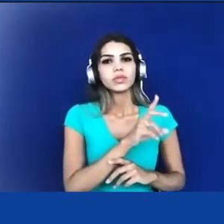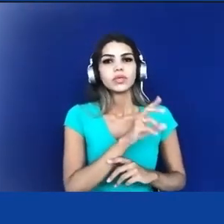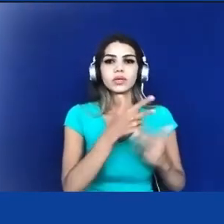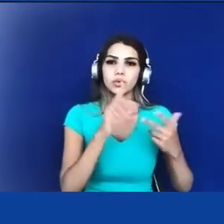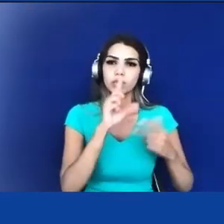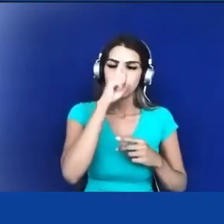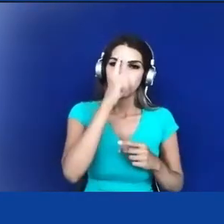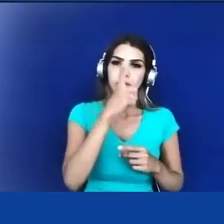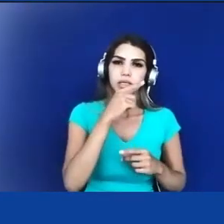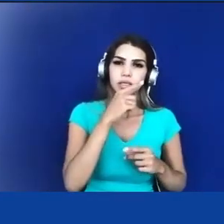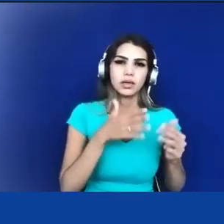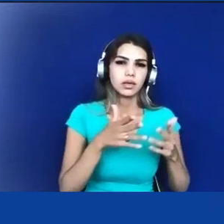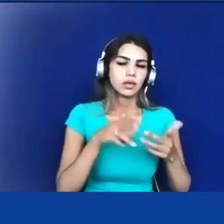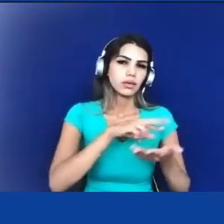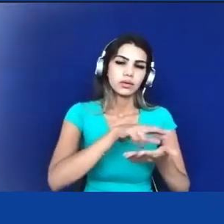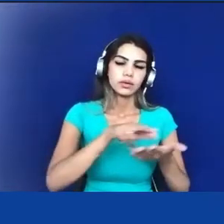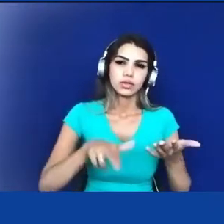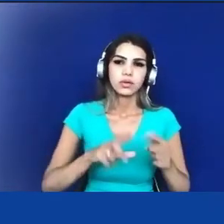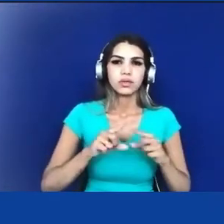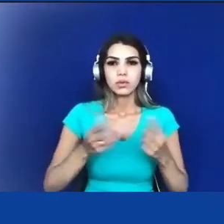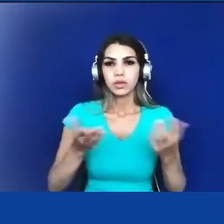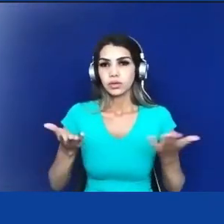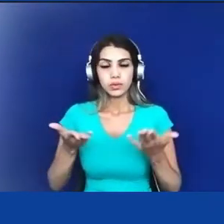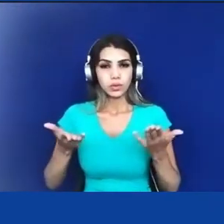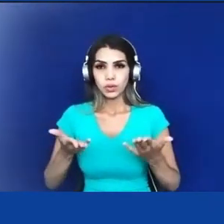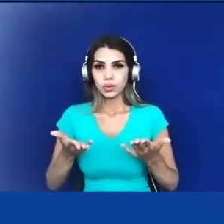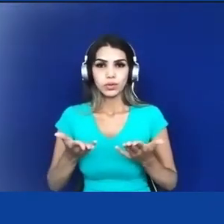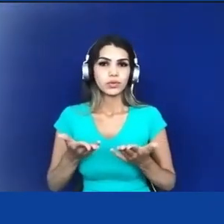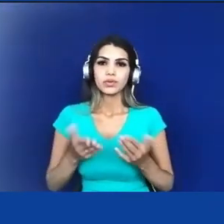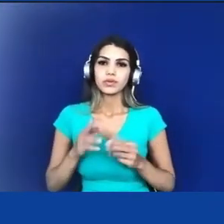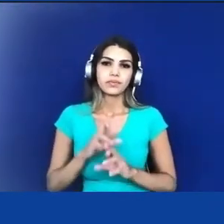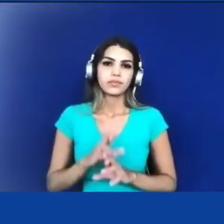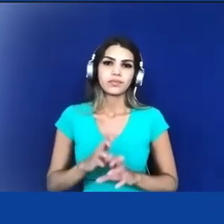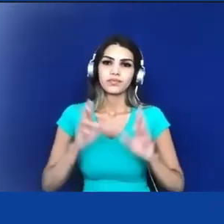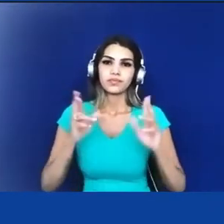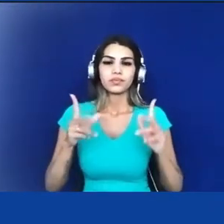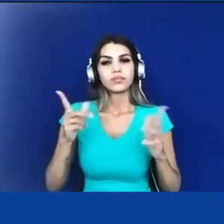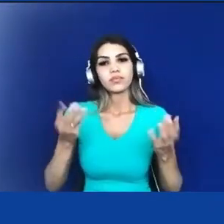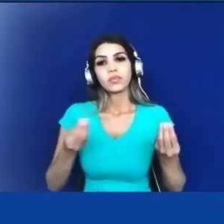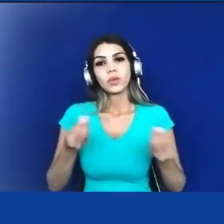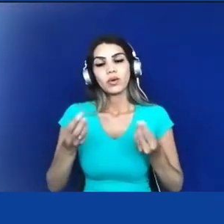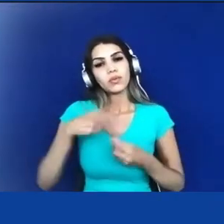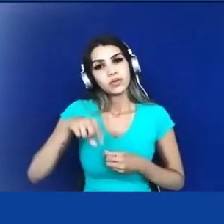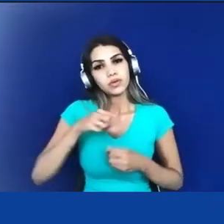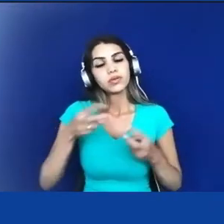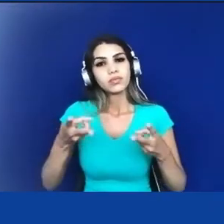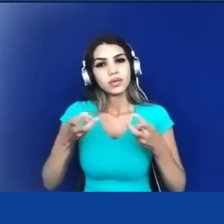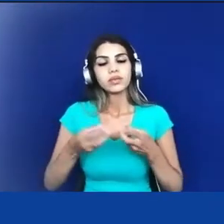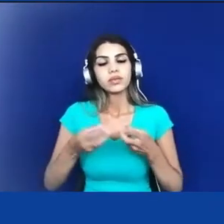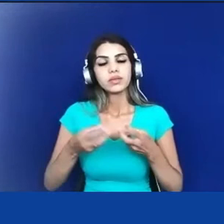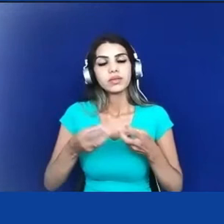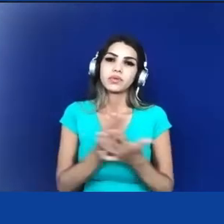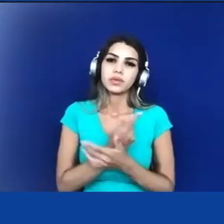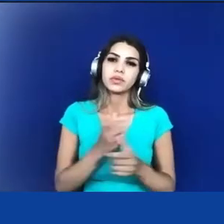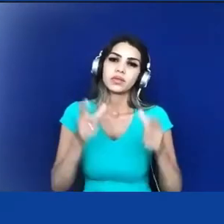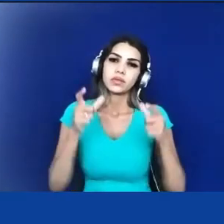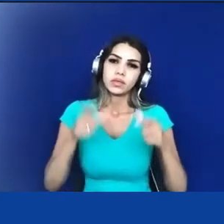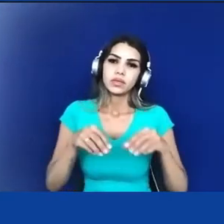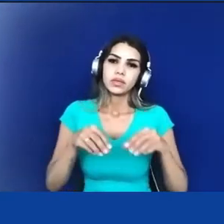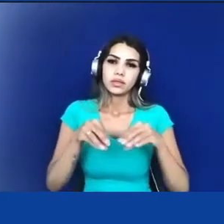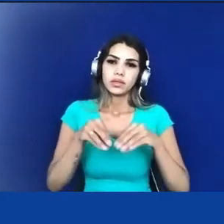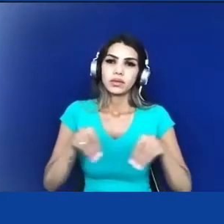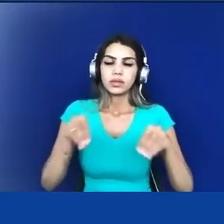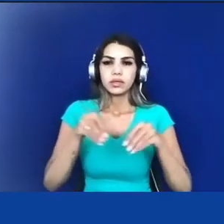possível né visto o que está acontecendo com as minerações em terras indígenas enfim aí nós